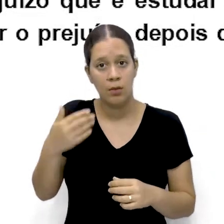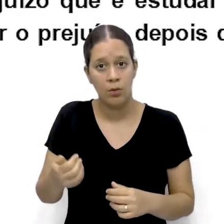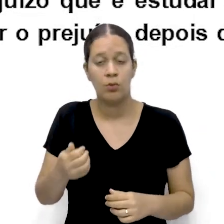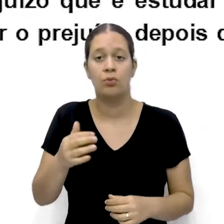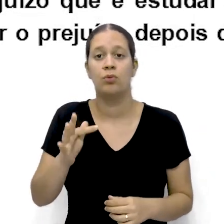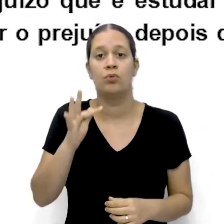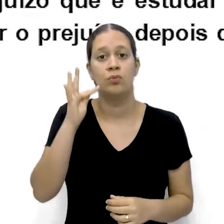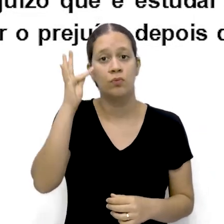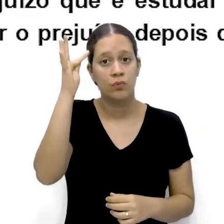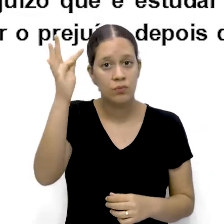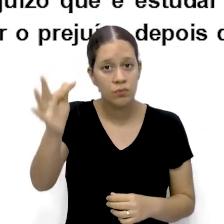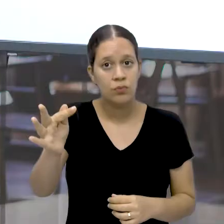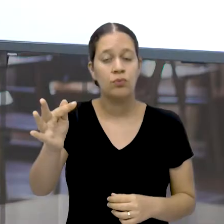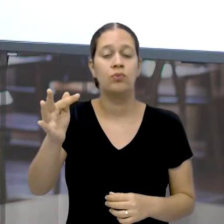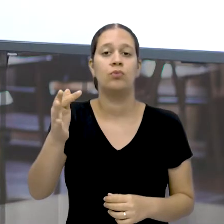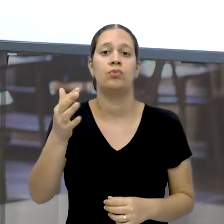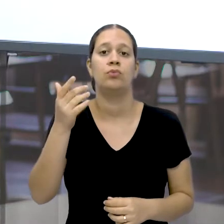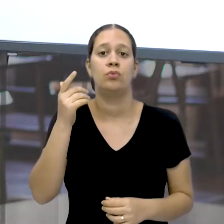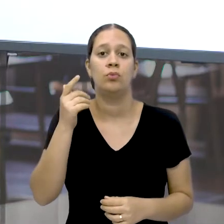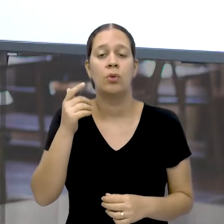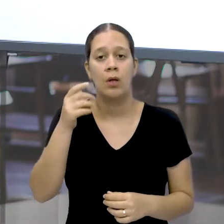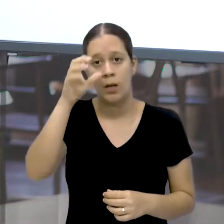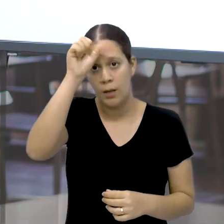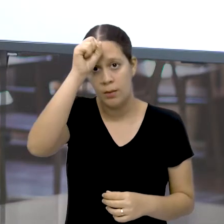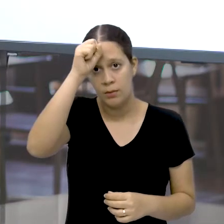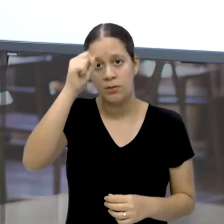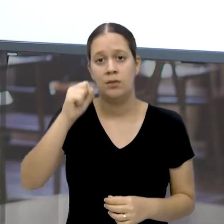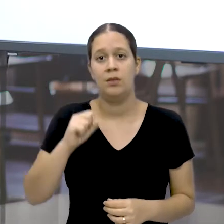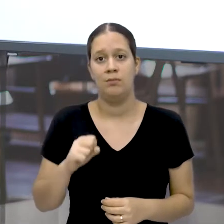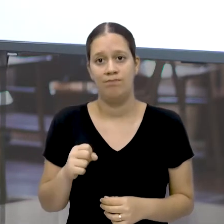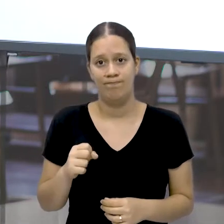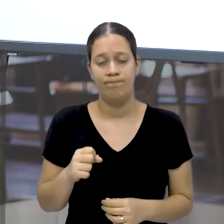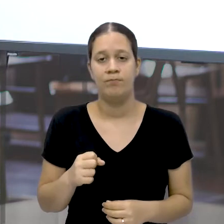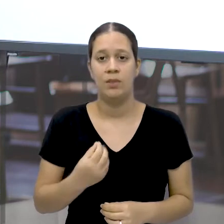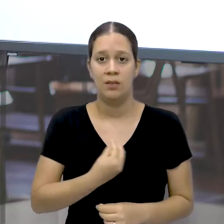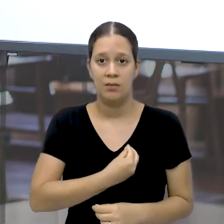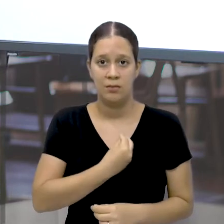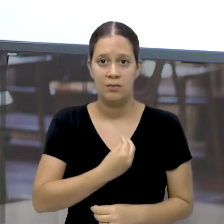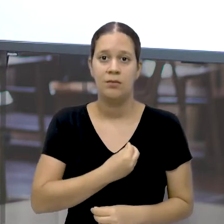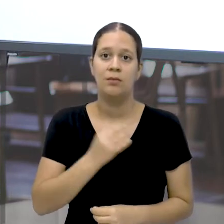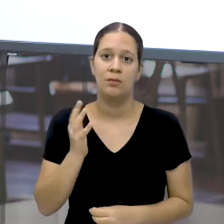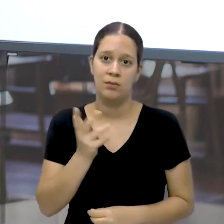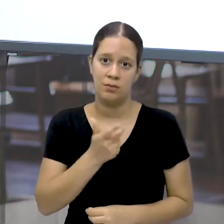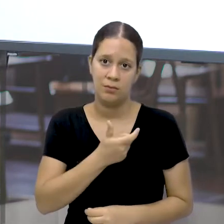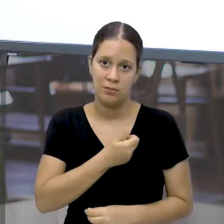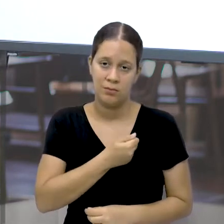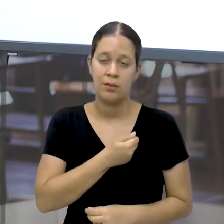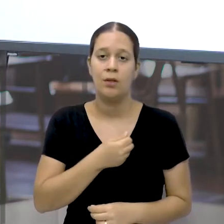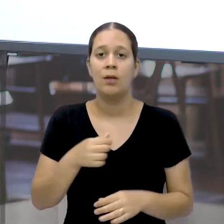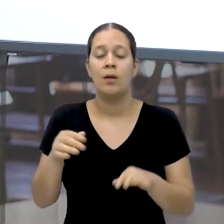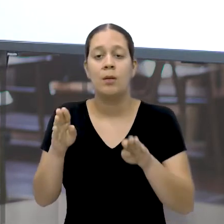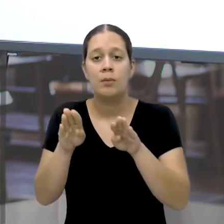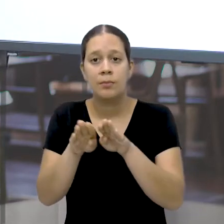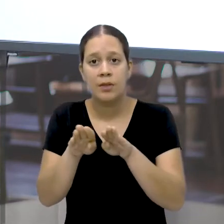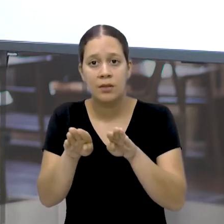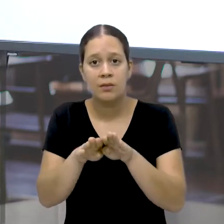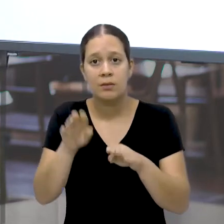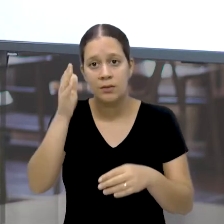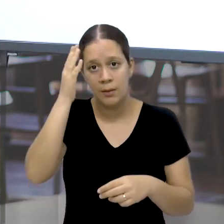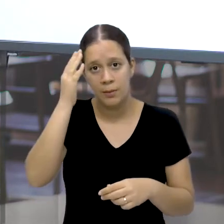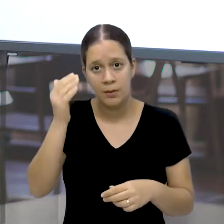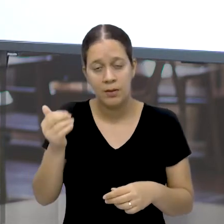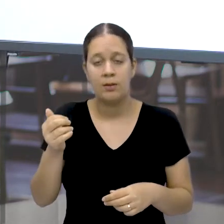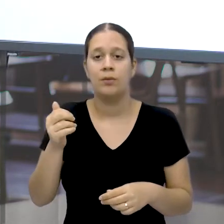Depois do que A ensinar a vida Então mesmo sabendo Da necessidade De estar nos Paracultos da escola